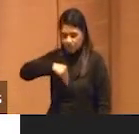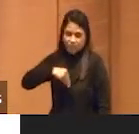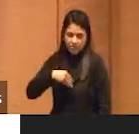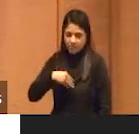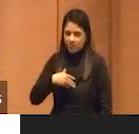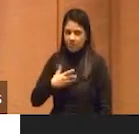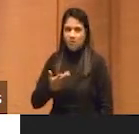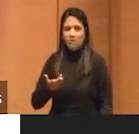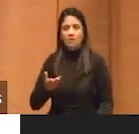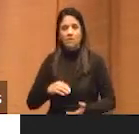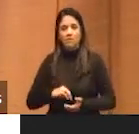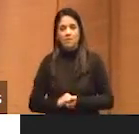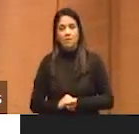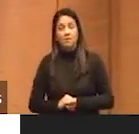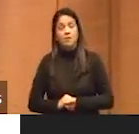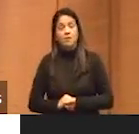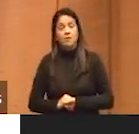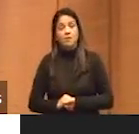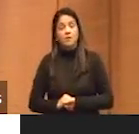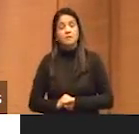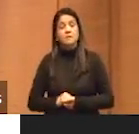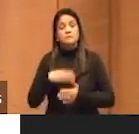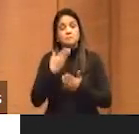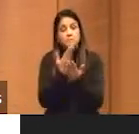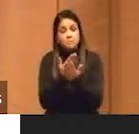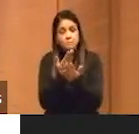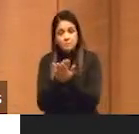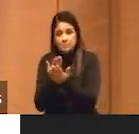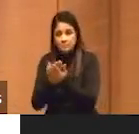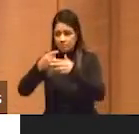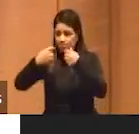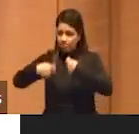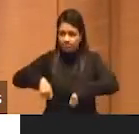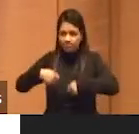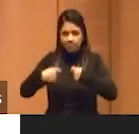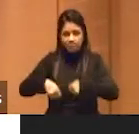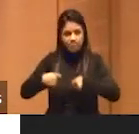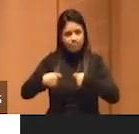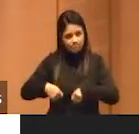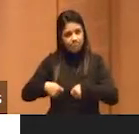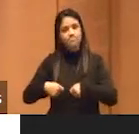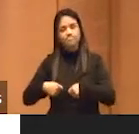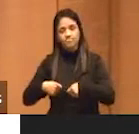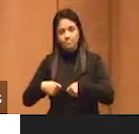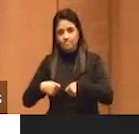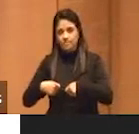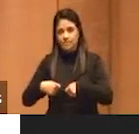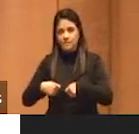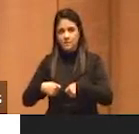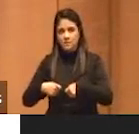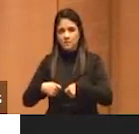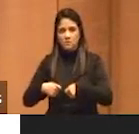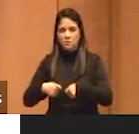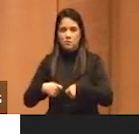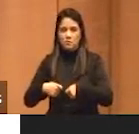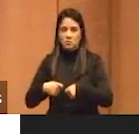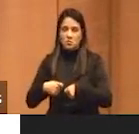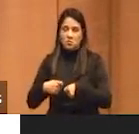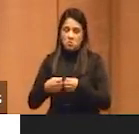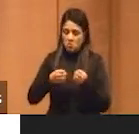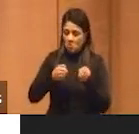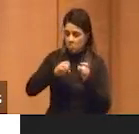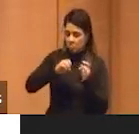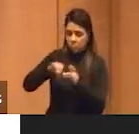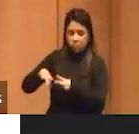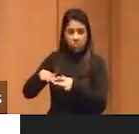Então, há que se estudar mais seriamente isso, não podemos jogar para fora o desenvolvimento